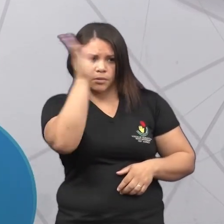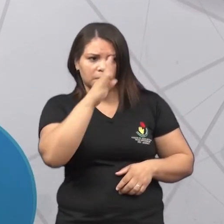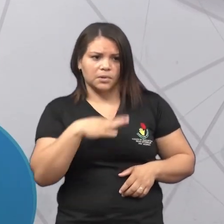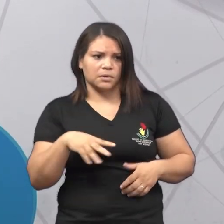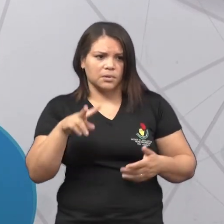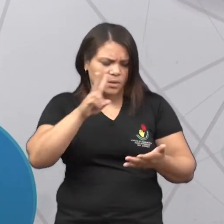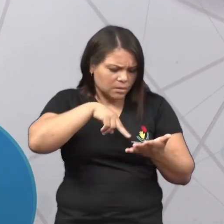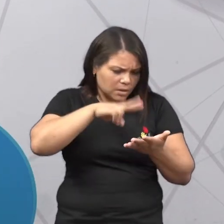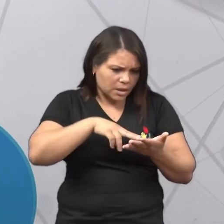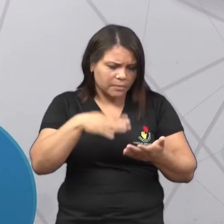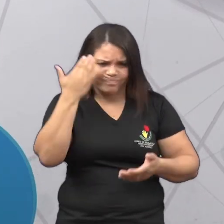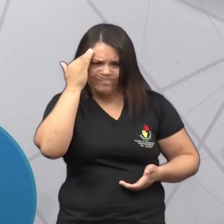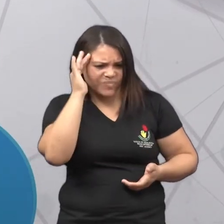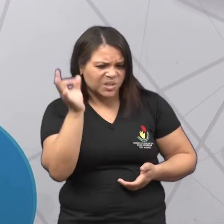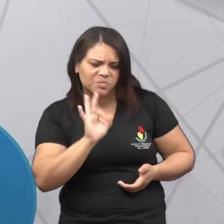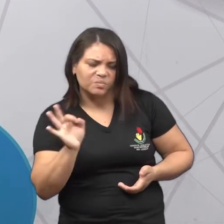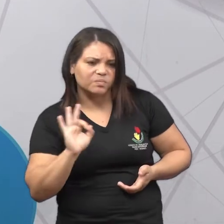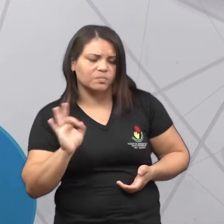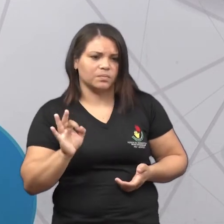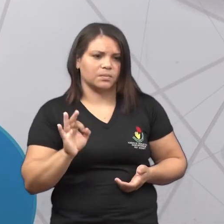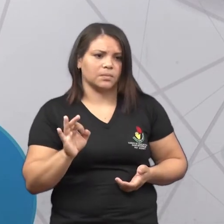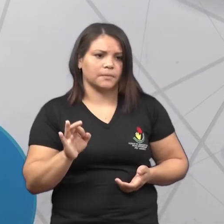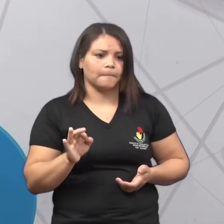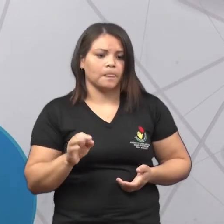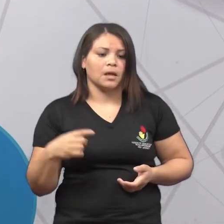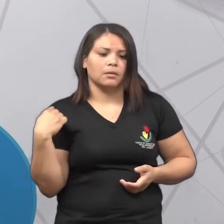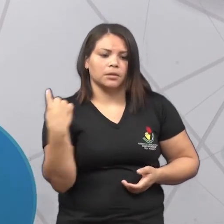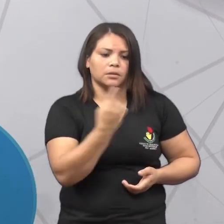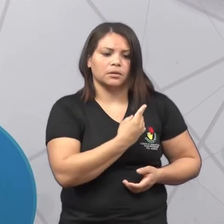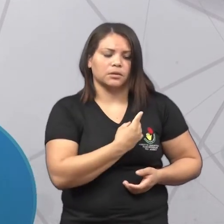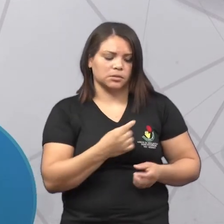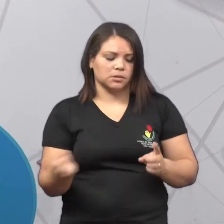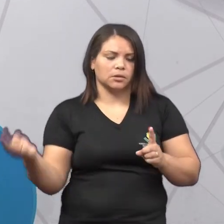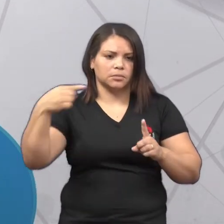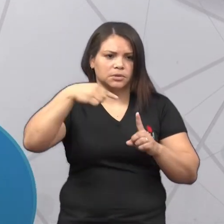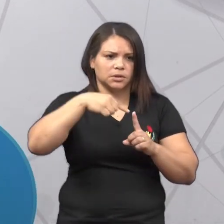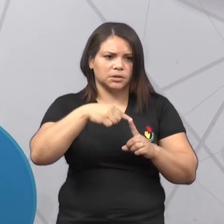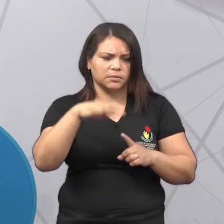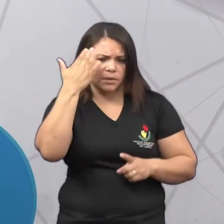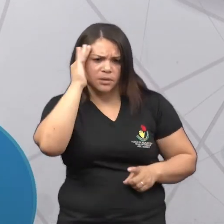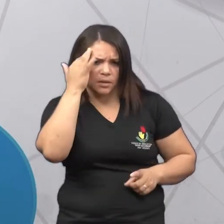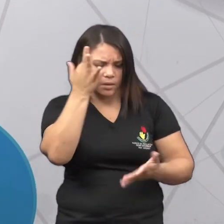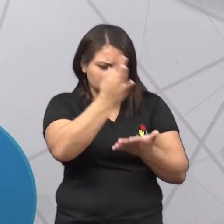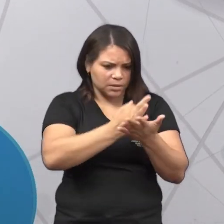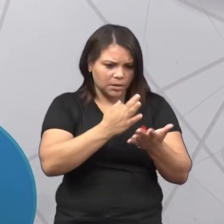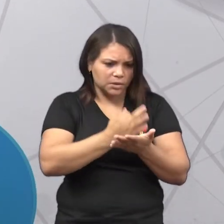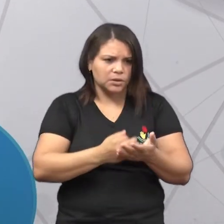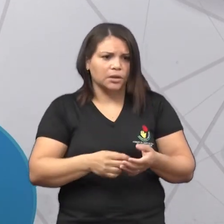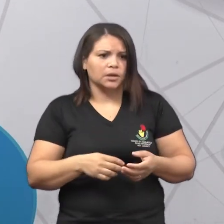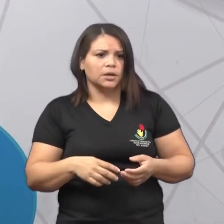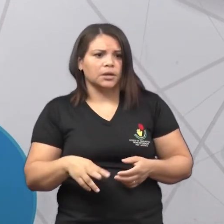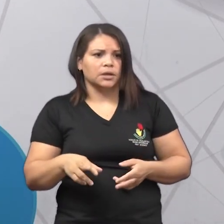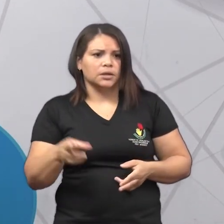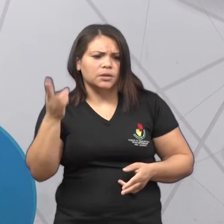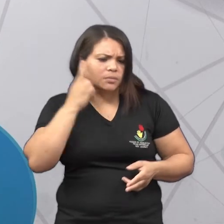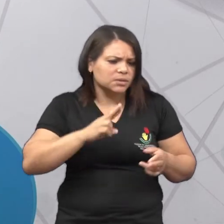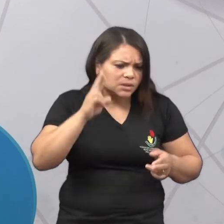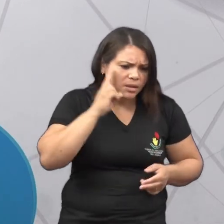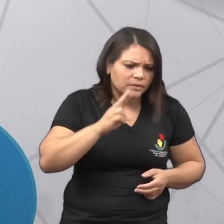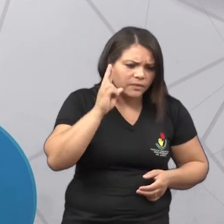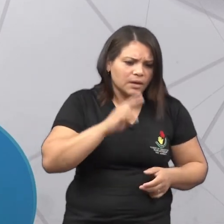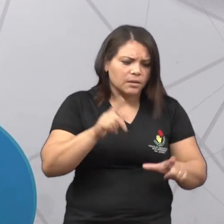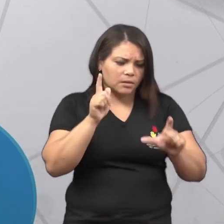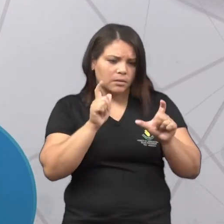E a gente já está fazendo isso aqui simultaneamente, né? Mas o nosso objetivo principal, além de compreender o texto, é observar algumas palavras